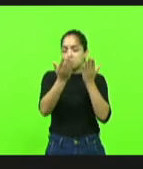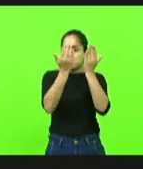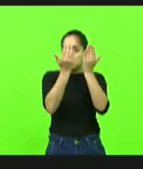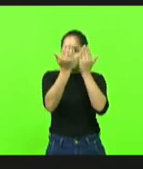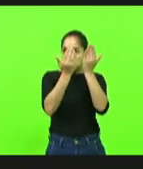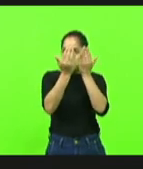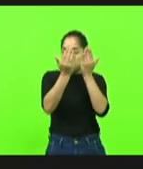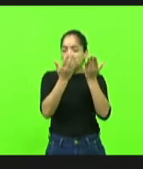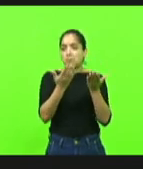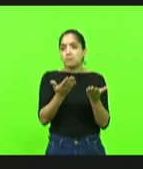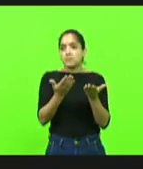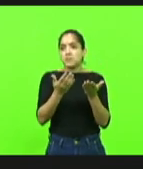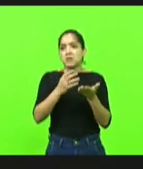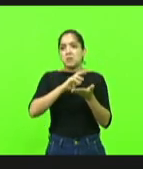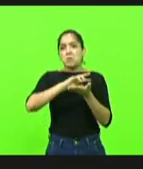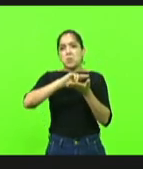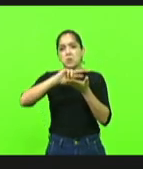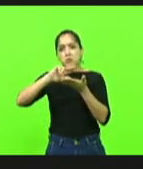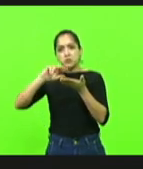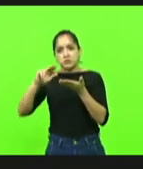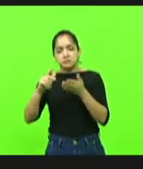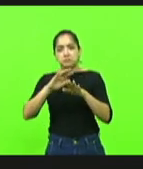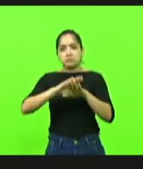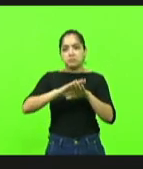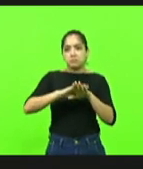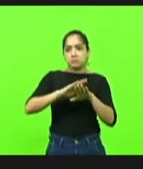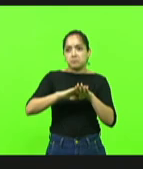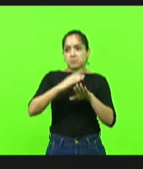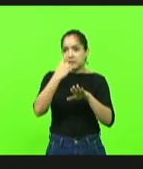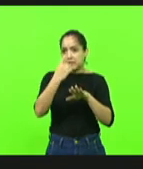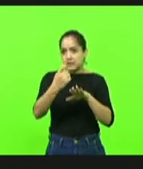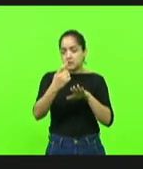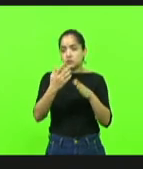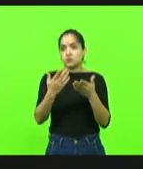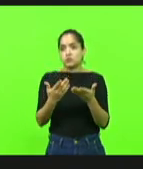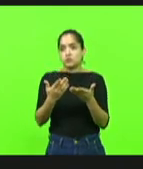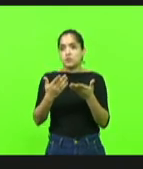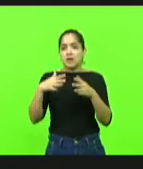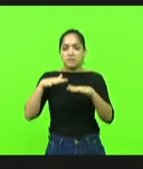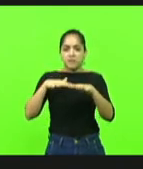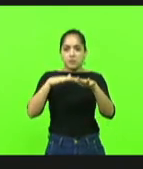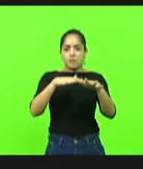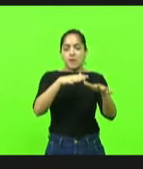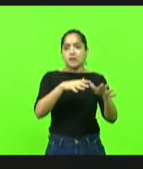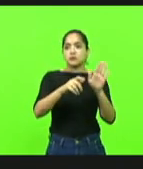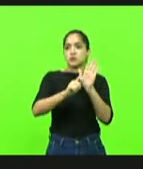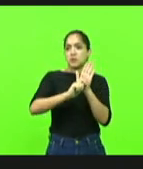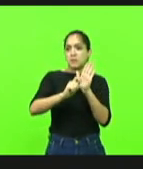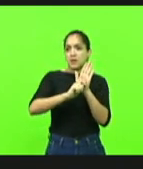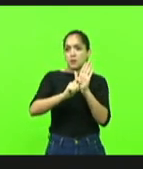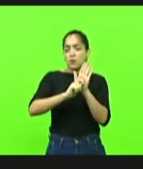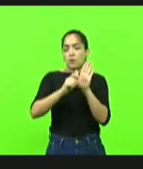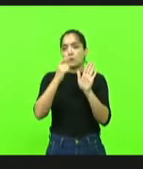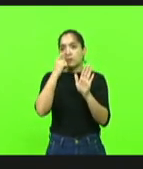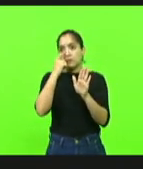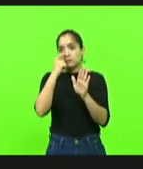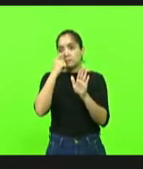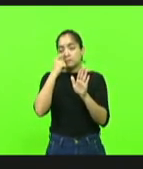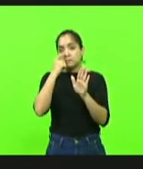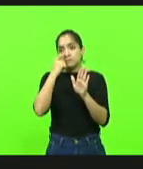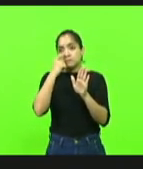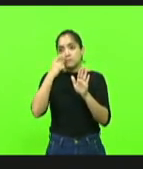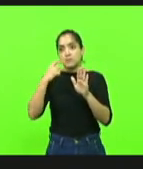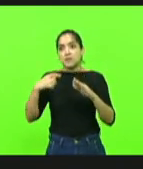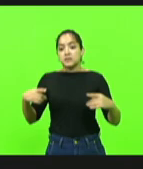então um monte de lixo ideológico, a liberação das drogas e aí veio a marcha da maconha, são a batalha da